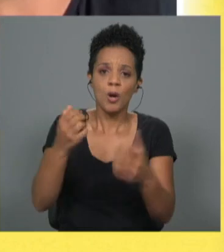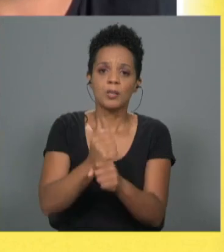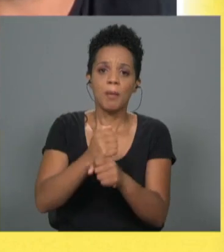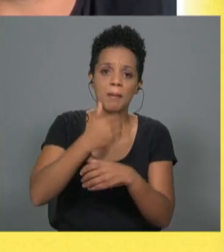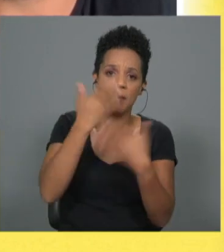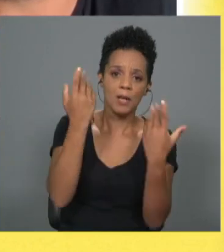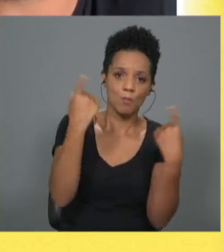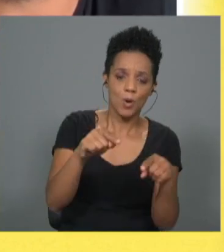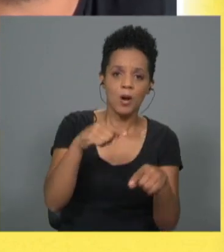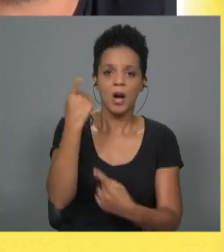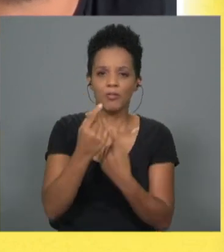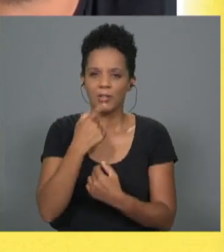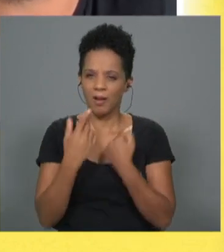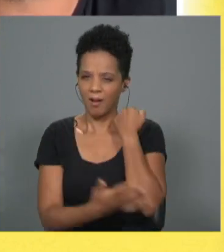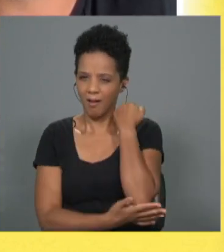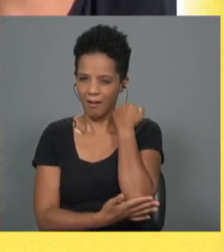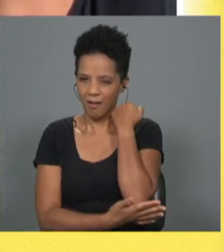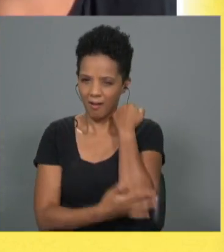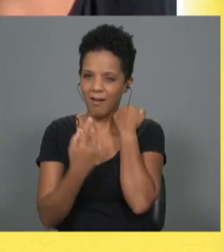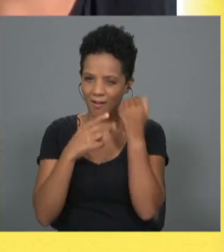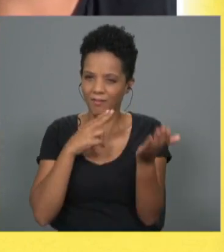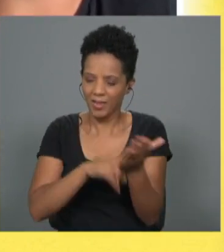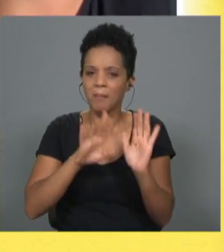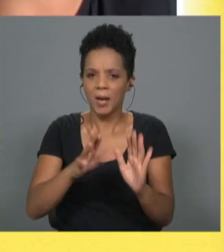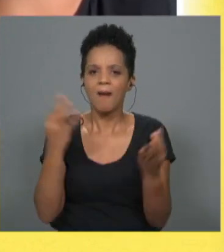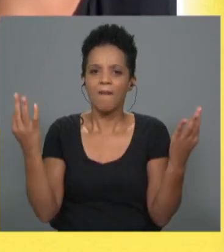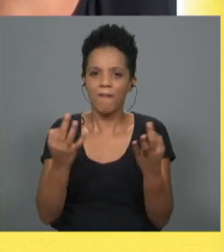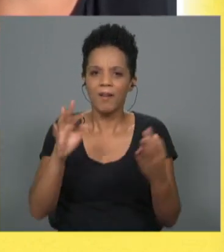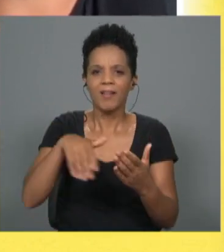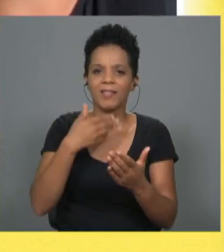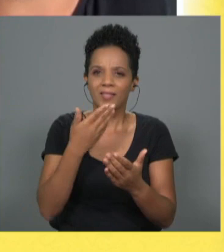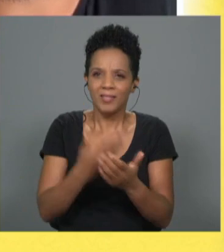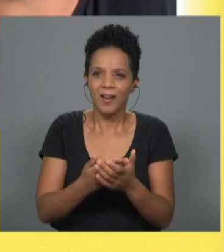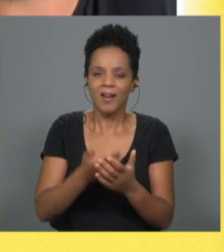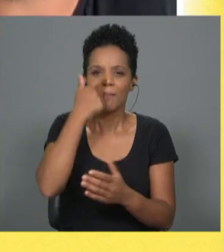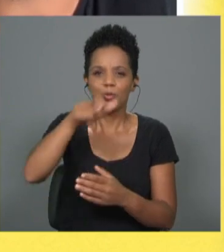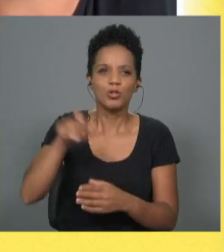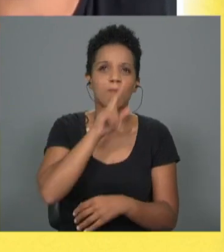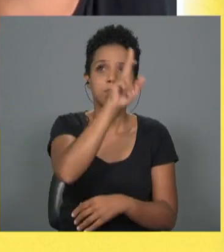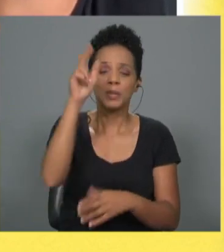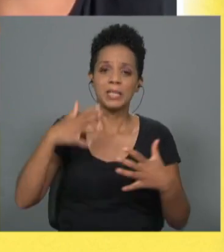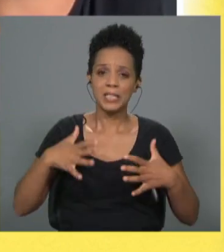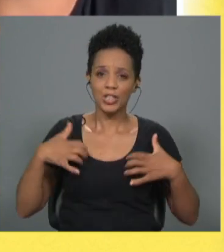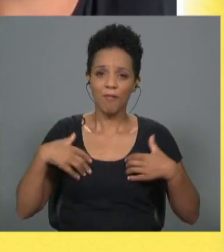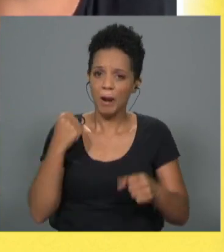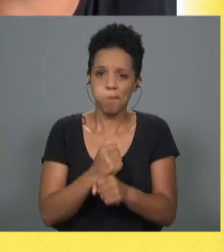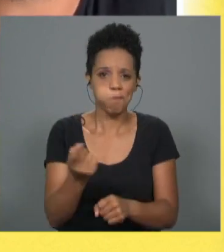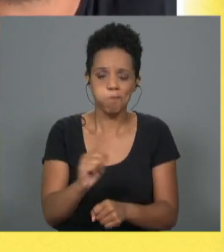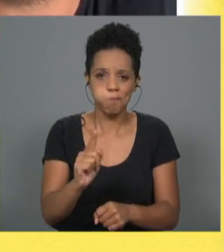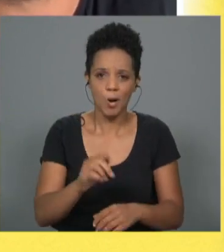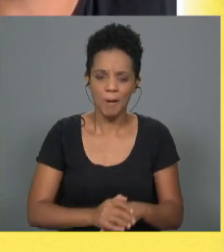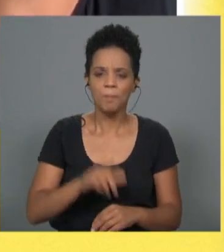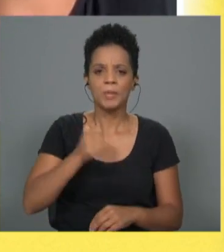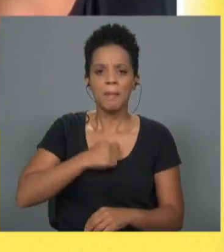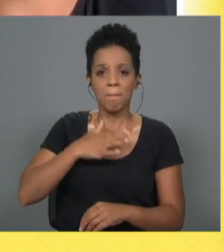manhã, às vezes nem um pouco de inveja deles, a verdade é essa. Mas vemos realmente um grande movimento de nómadas que já não trabalham à sexta-feira, e muitas startups em que eles